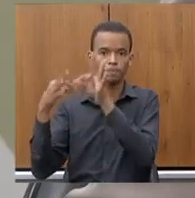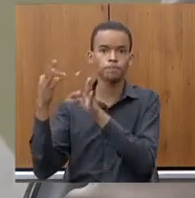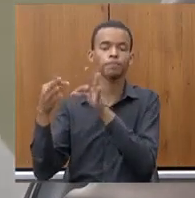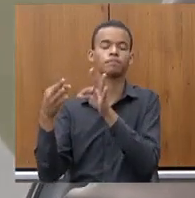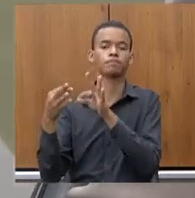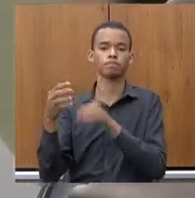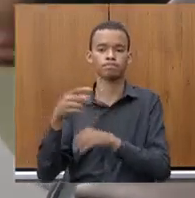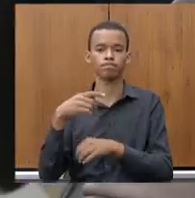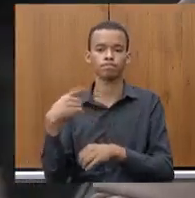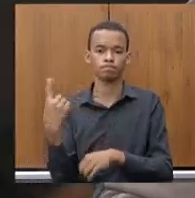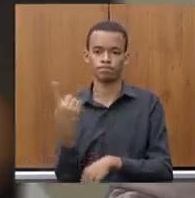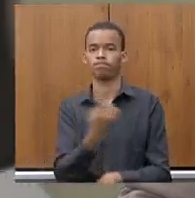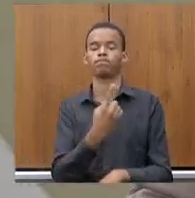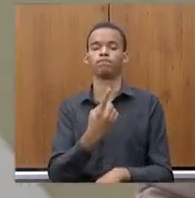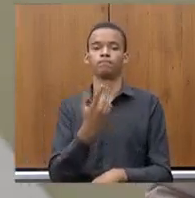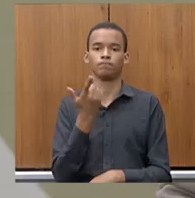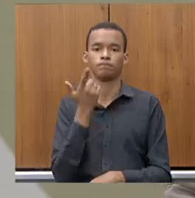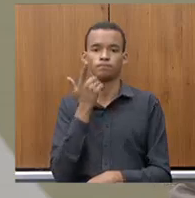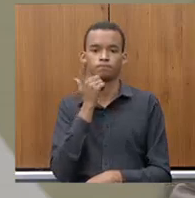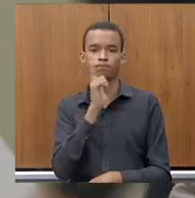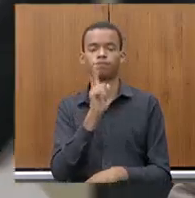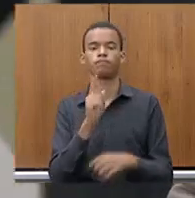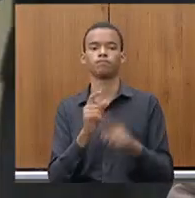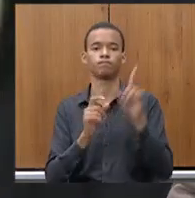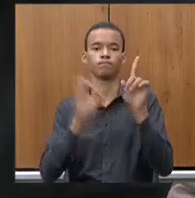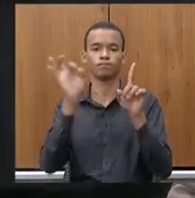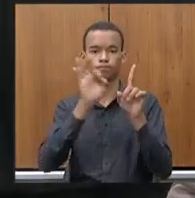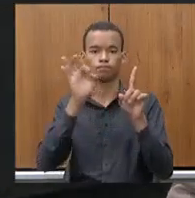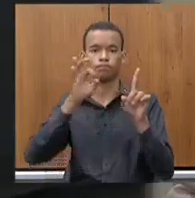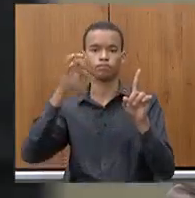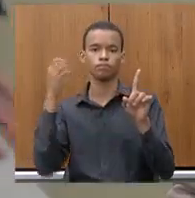esse valor